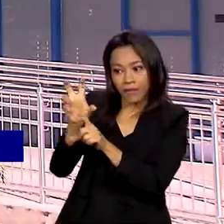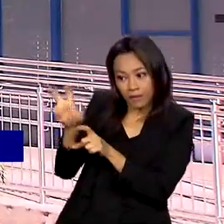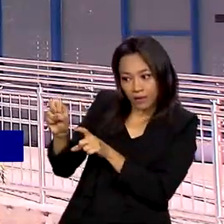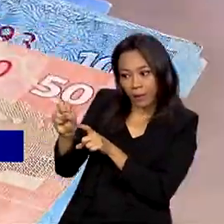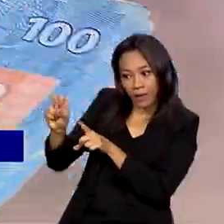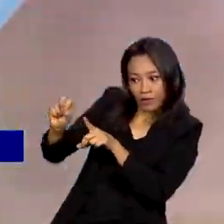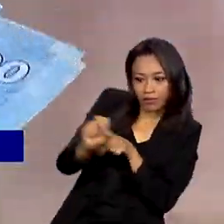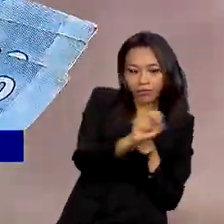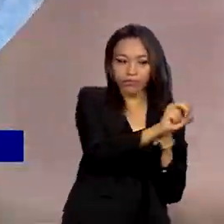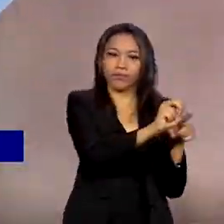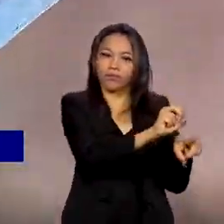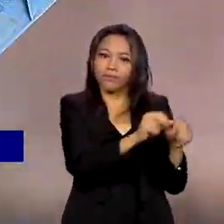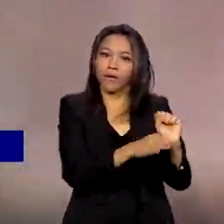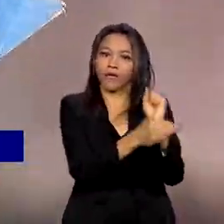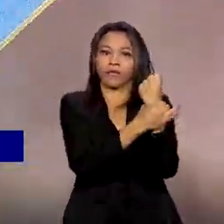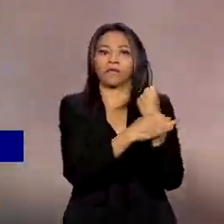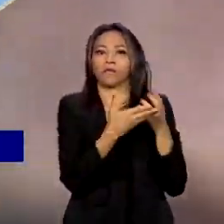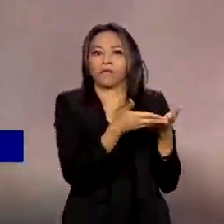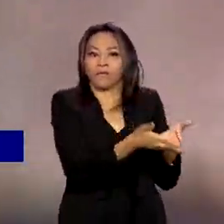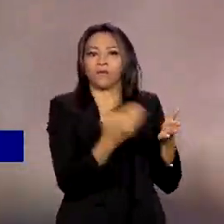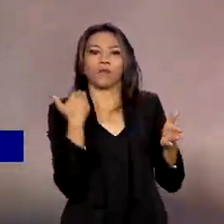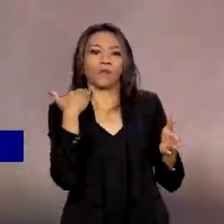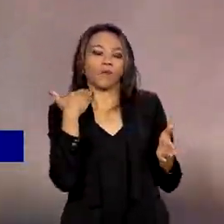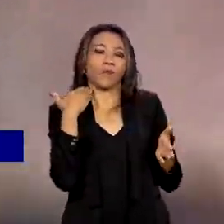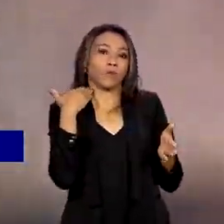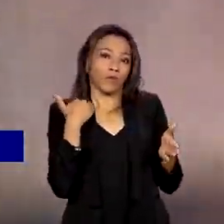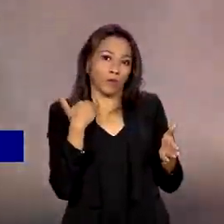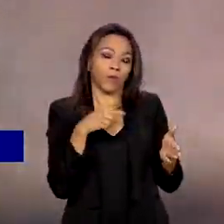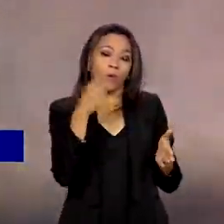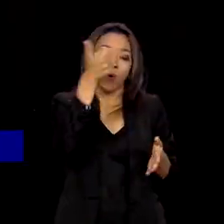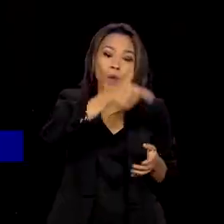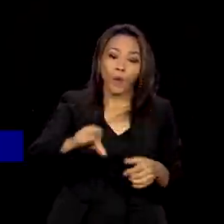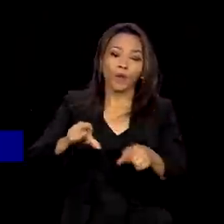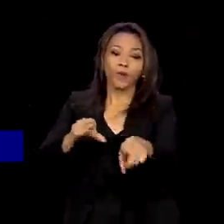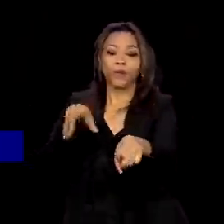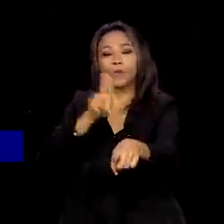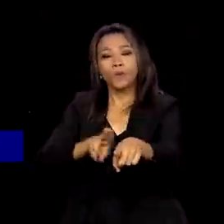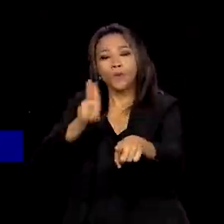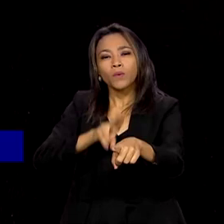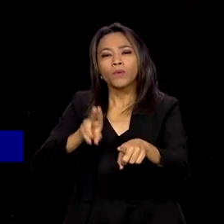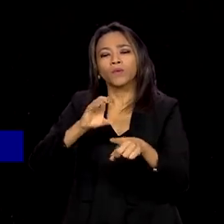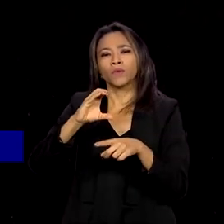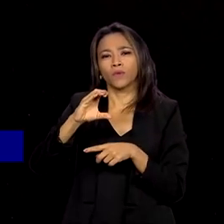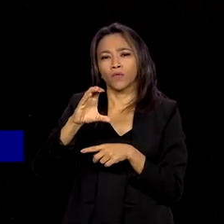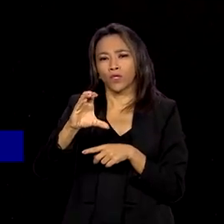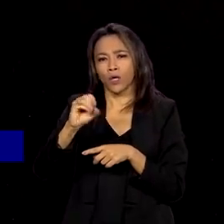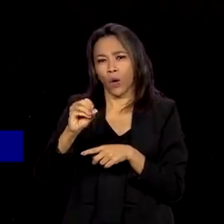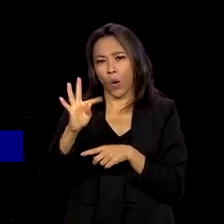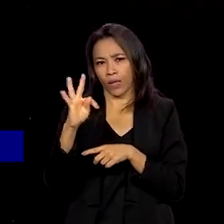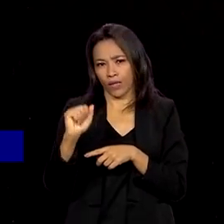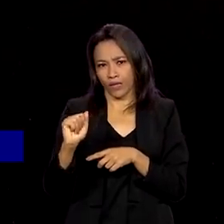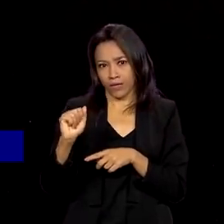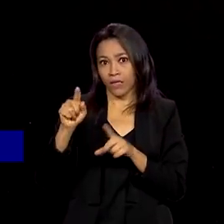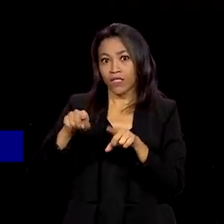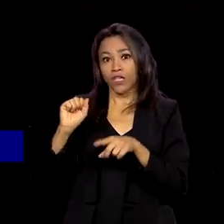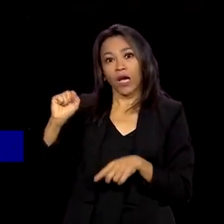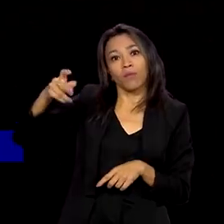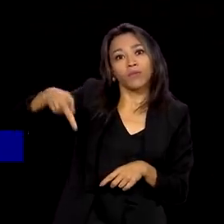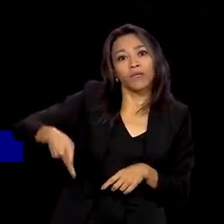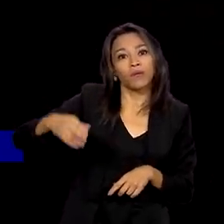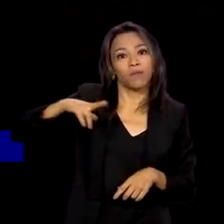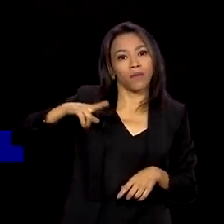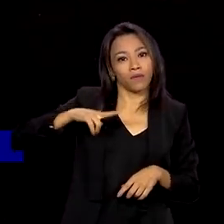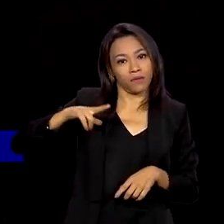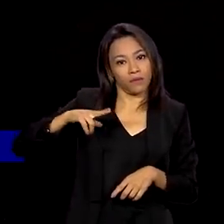banco. Outra proposta permite a utilização de cotas de planos de previdência privada para garantia em